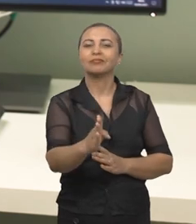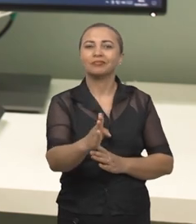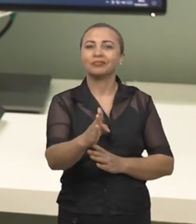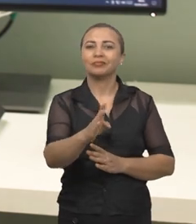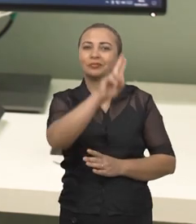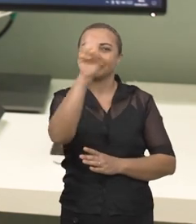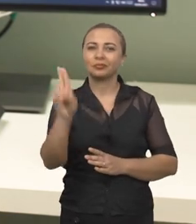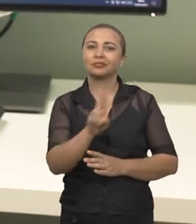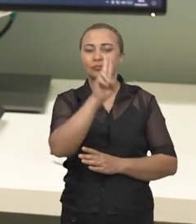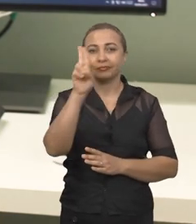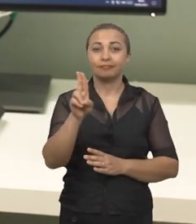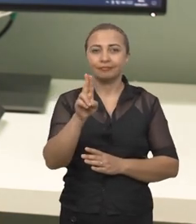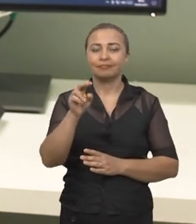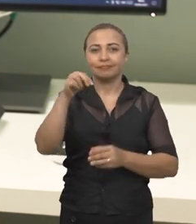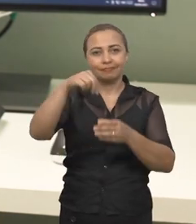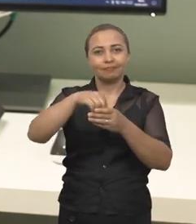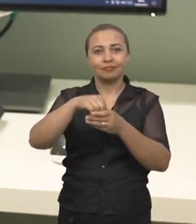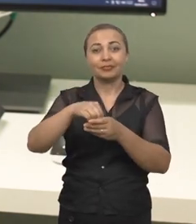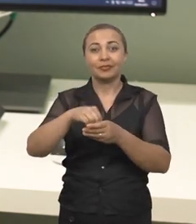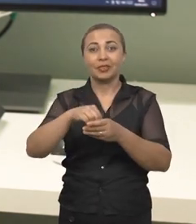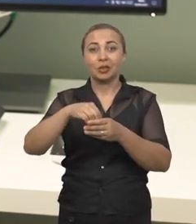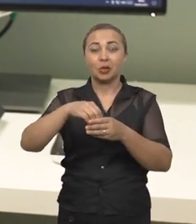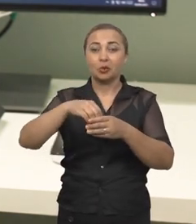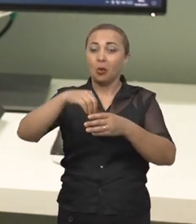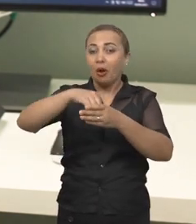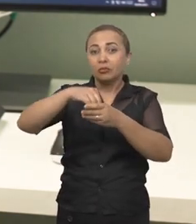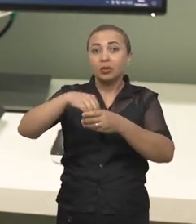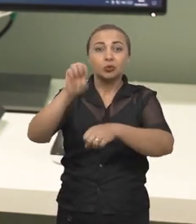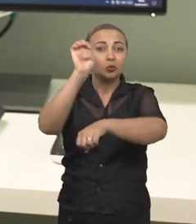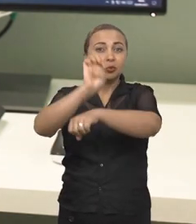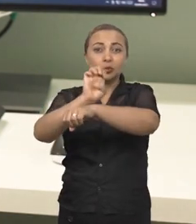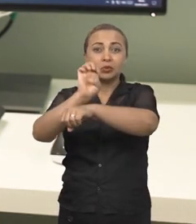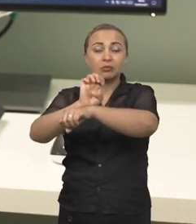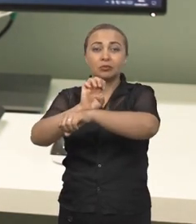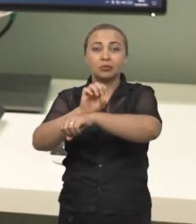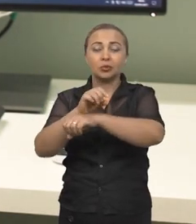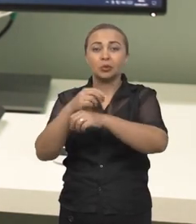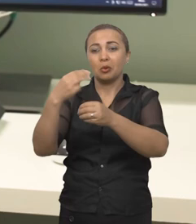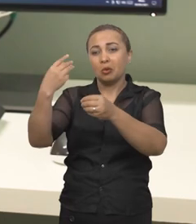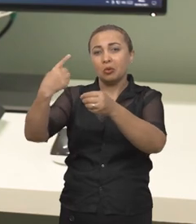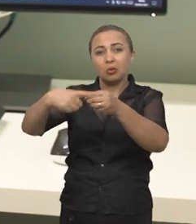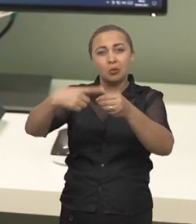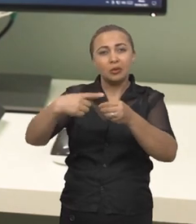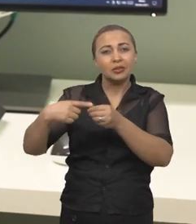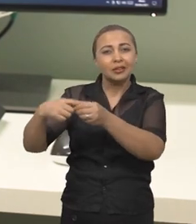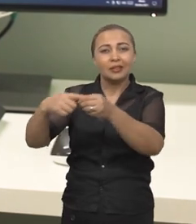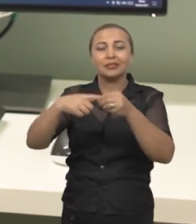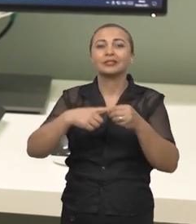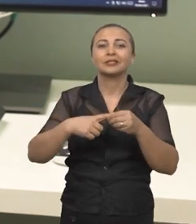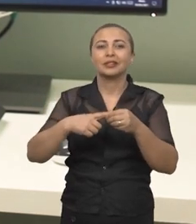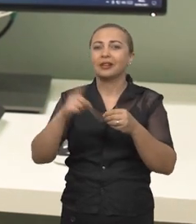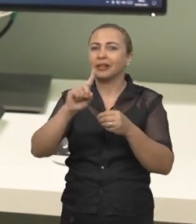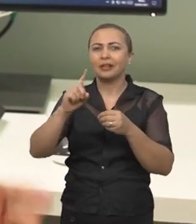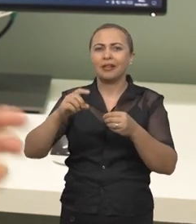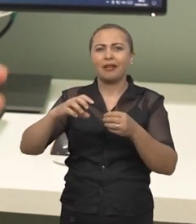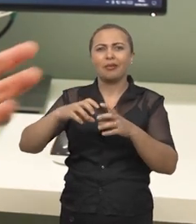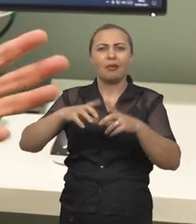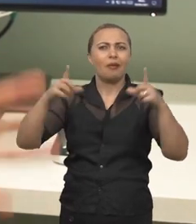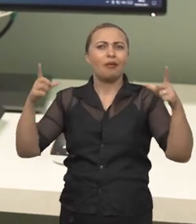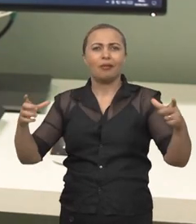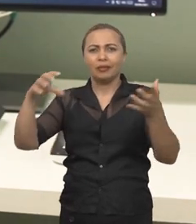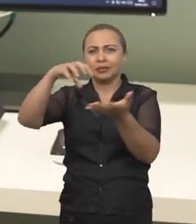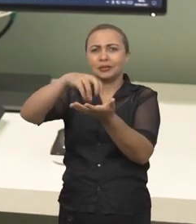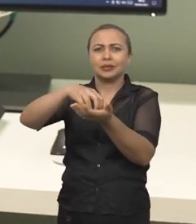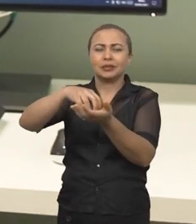o uso dele no interior do estado nos pequenos centros não nos grandes centros